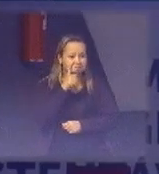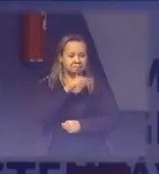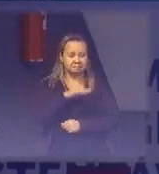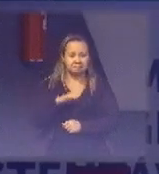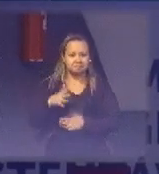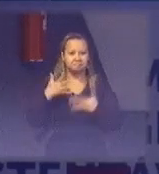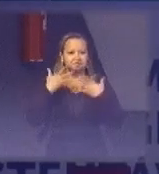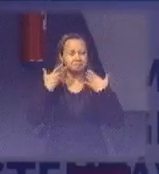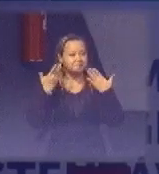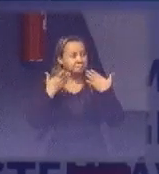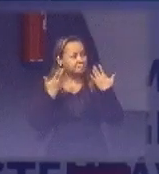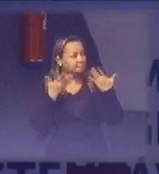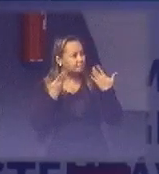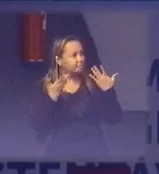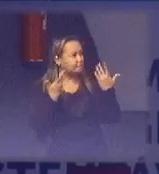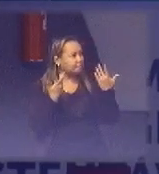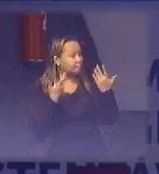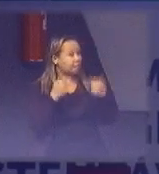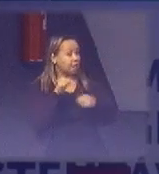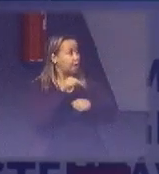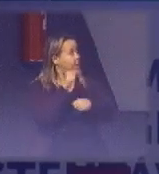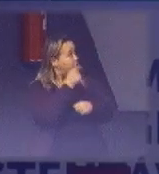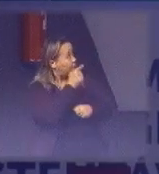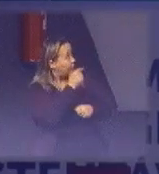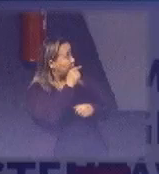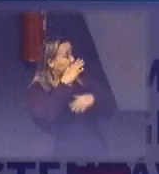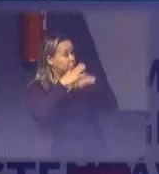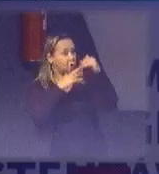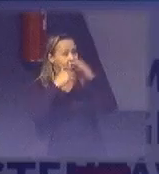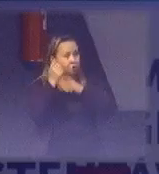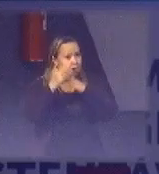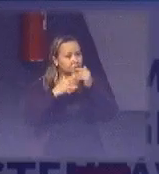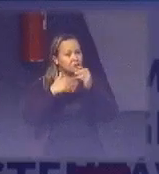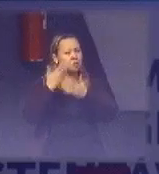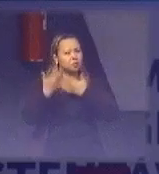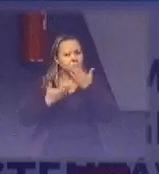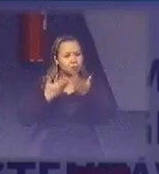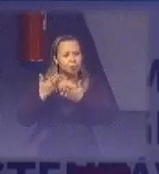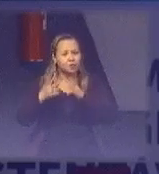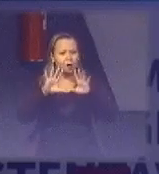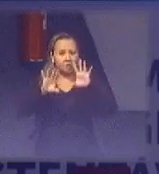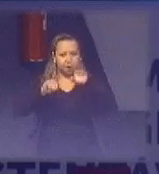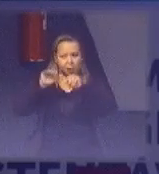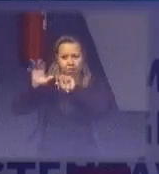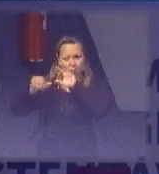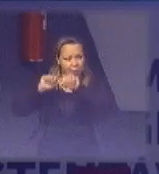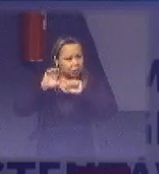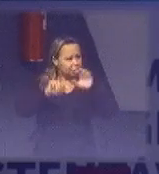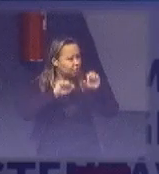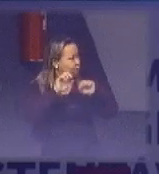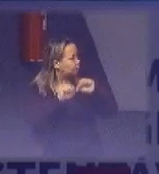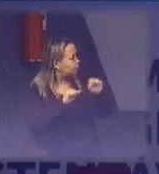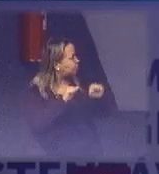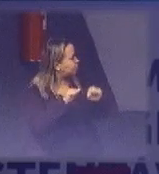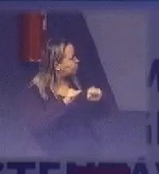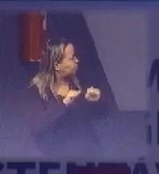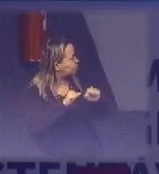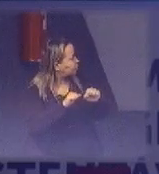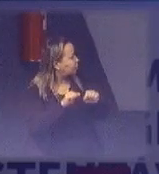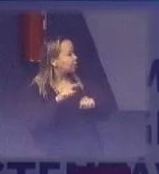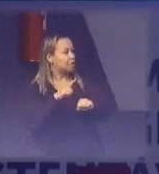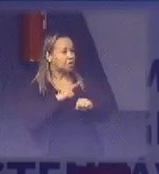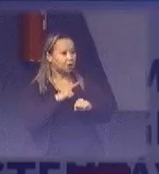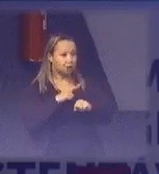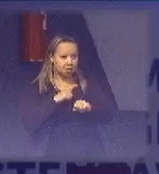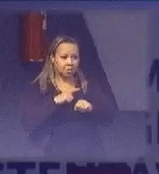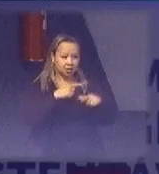Bom, aqui já são algumas ações que nós estamos desenvolvendo, a arrecadação. Temos arrecadação na